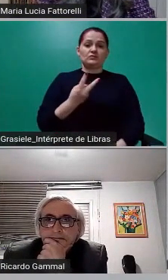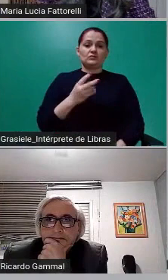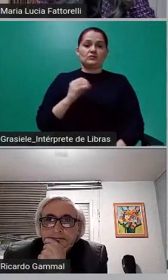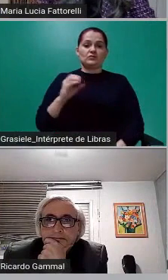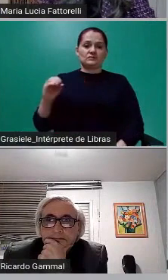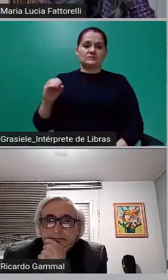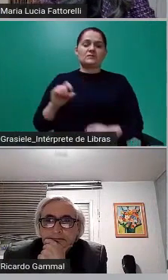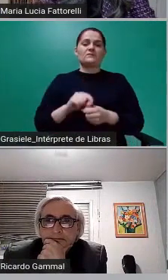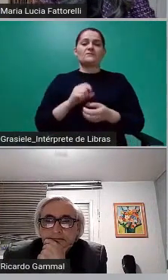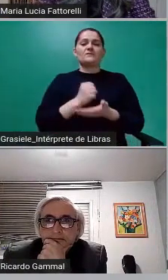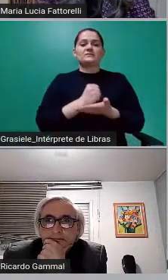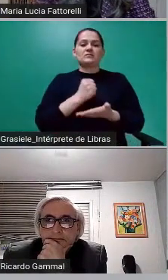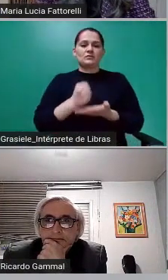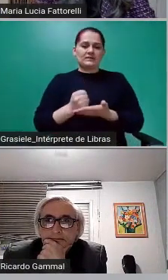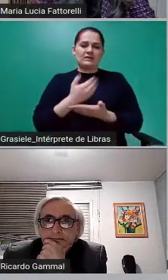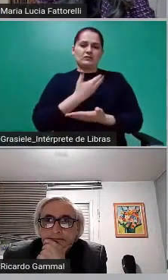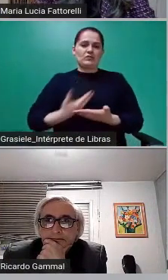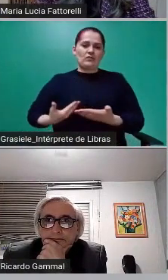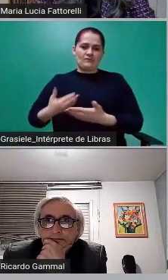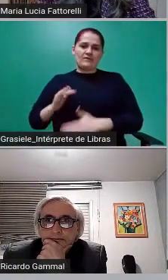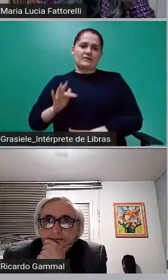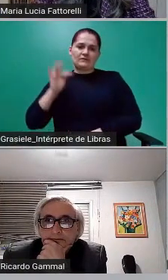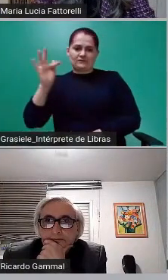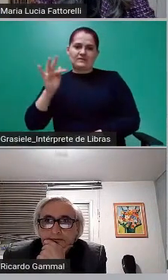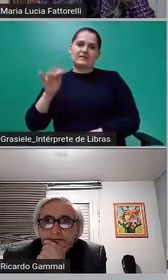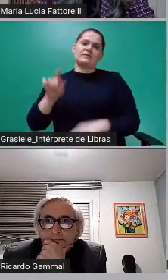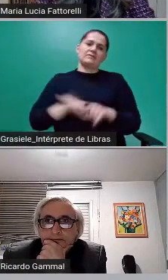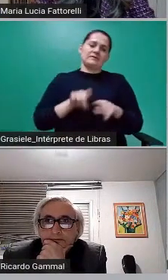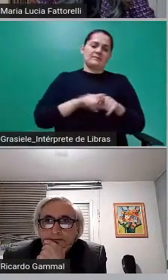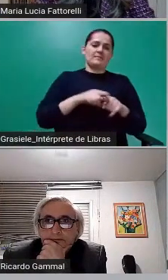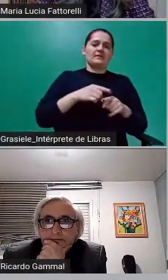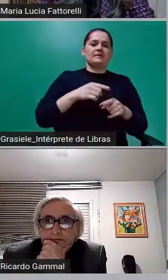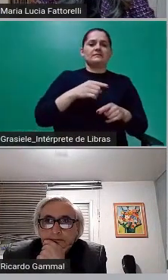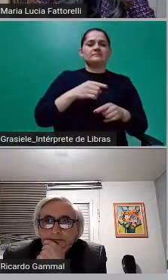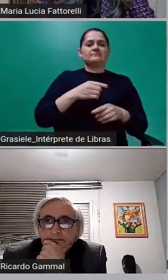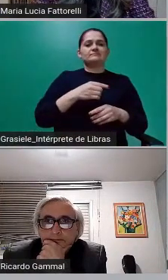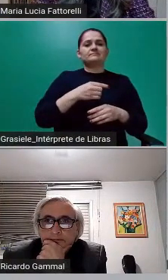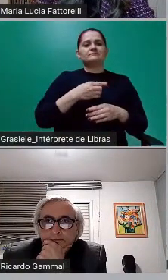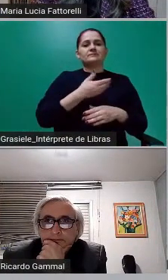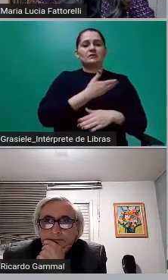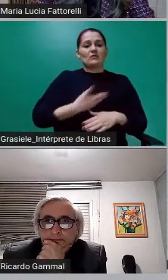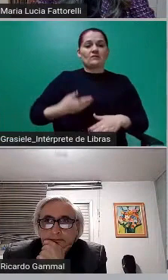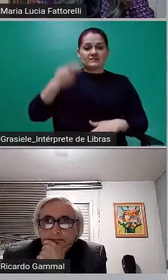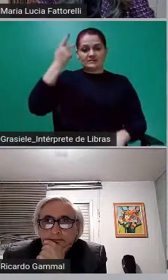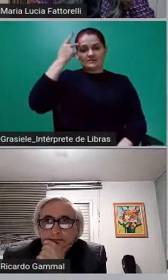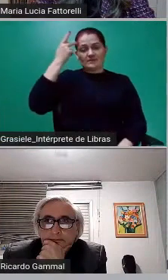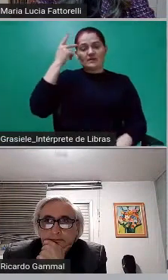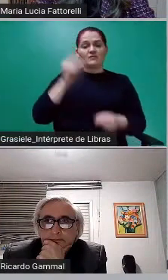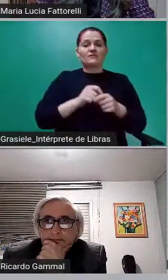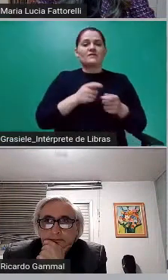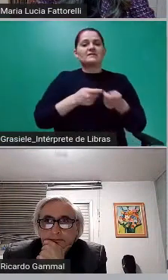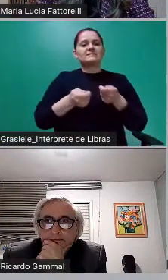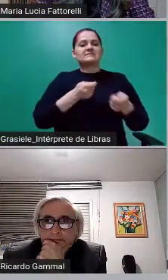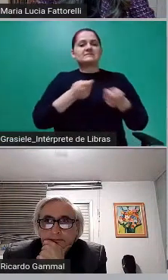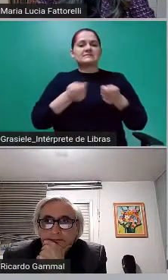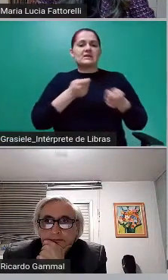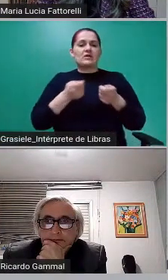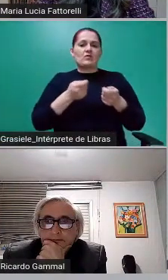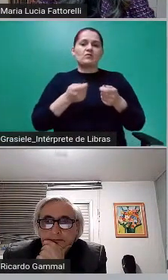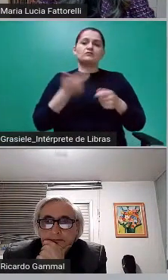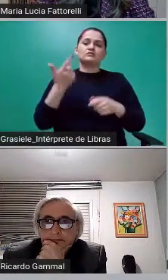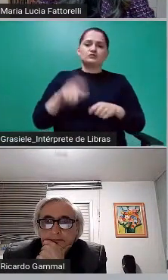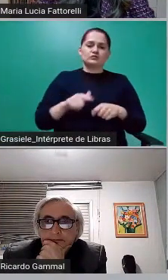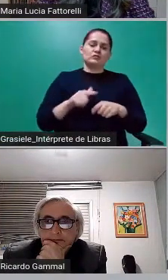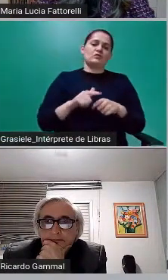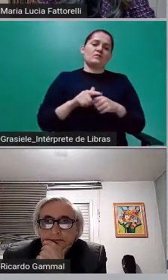de São Paulo e a União, no valor de 11 bilhões e 200 milhões dessa dívida